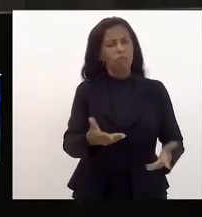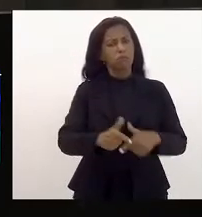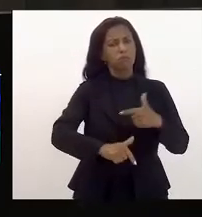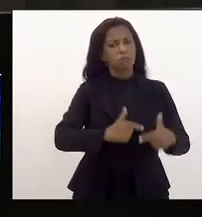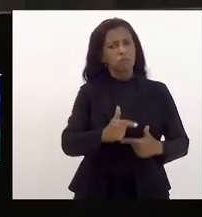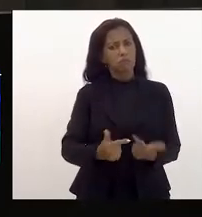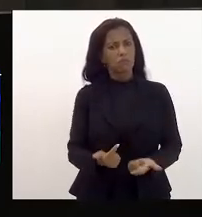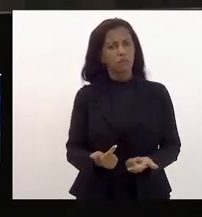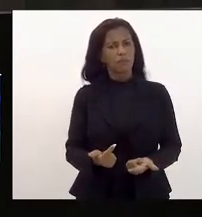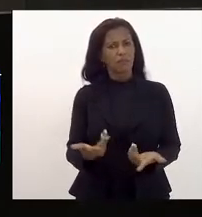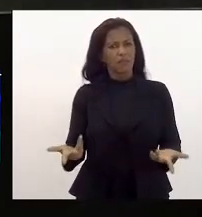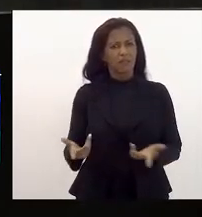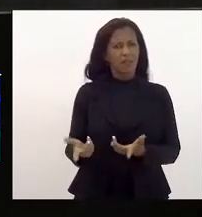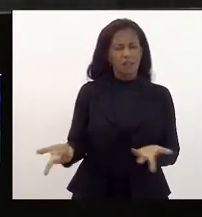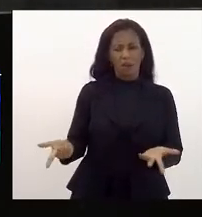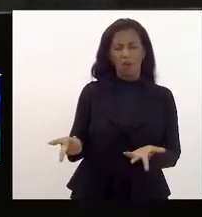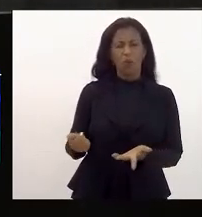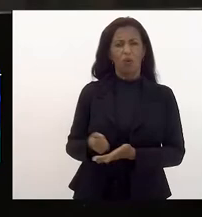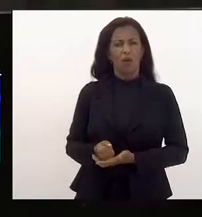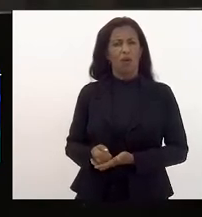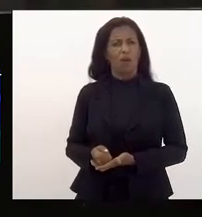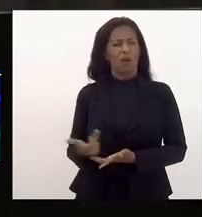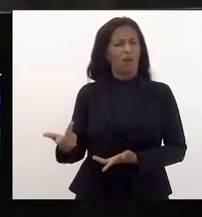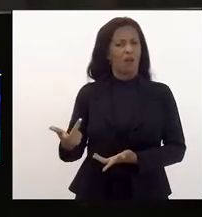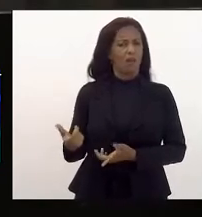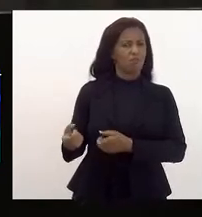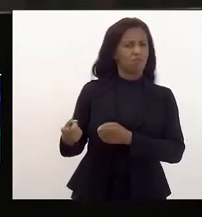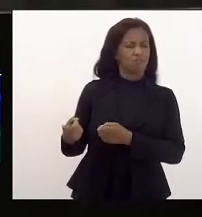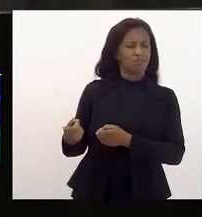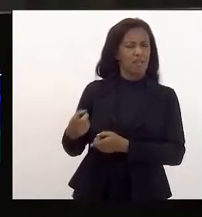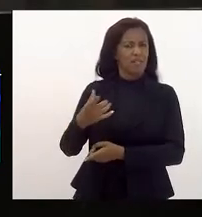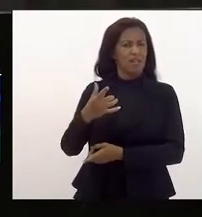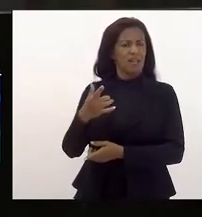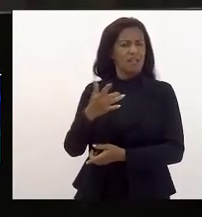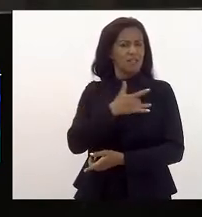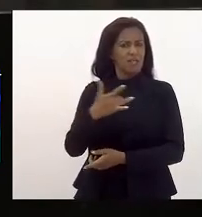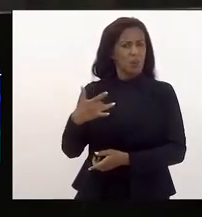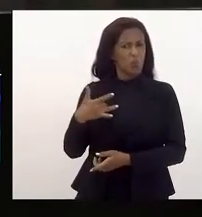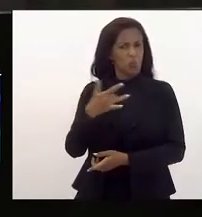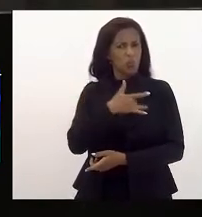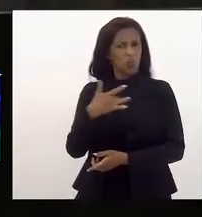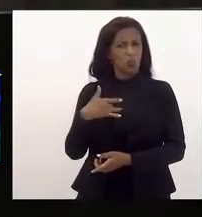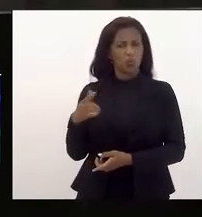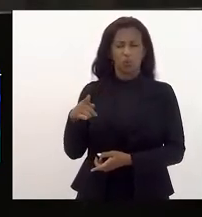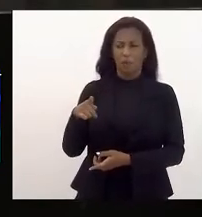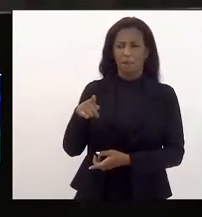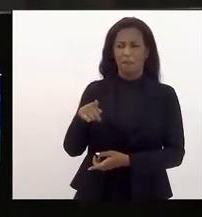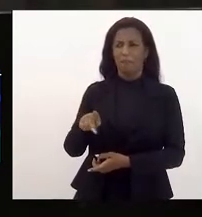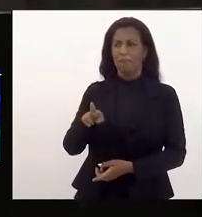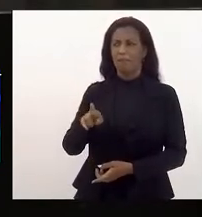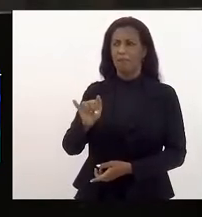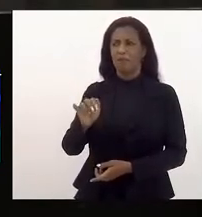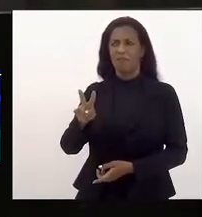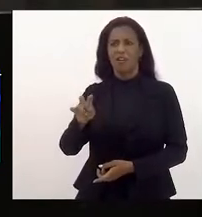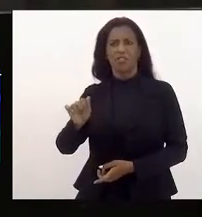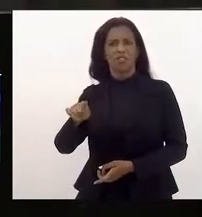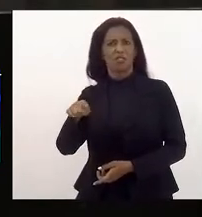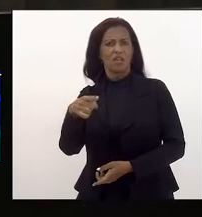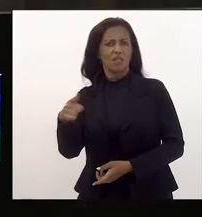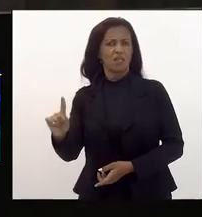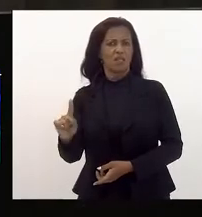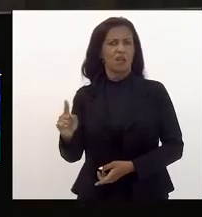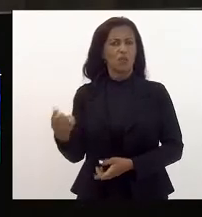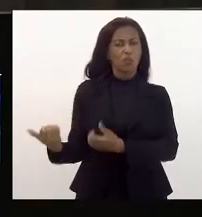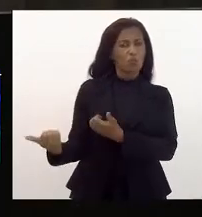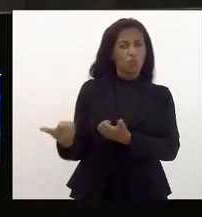Então, a privatização do orçamento da saúde, o enxugamento, os hospitais públicos gastavam demais, não